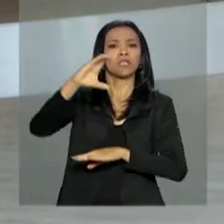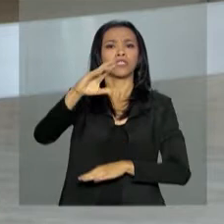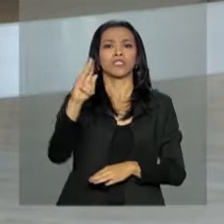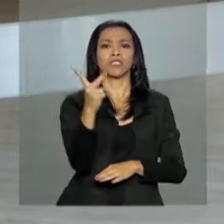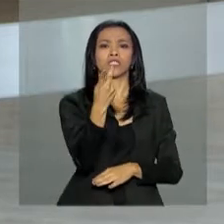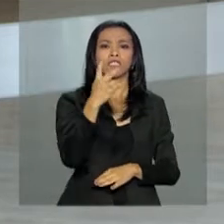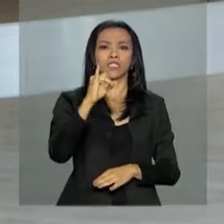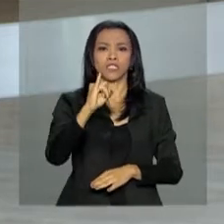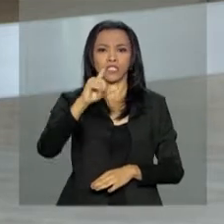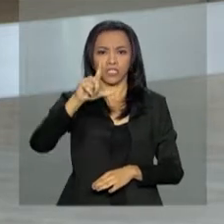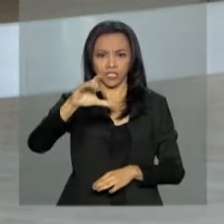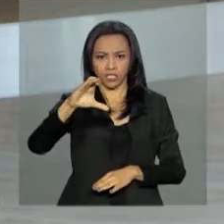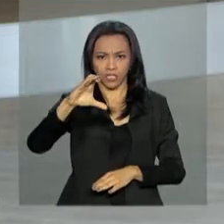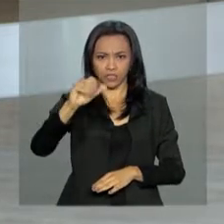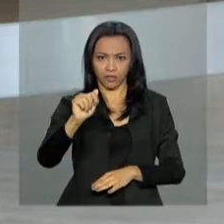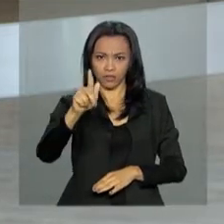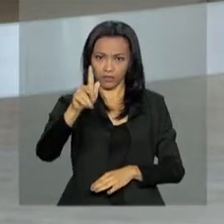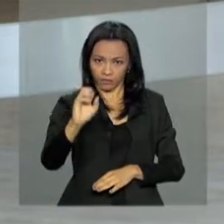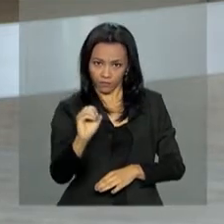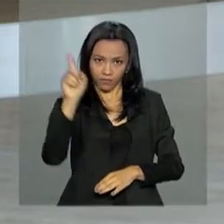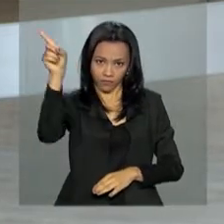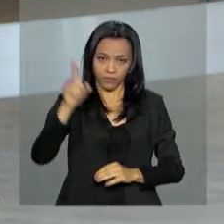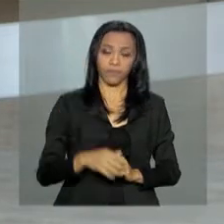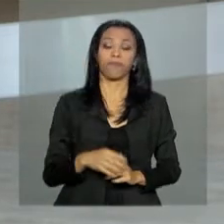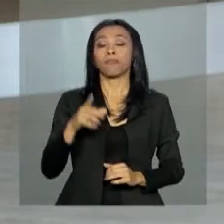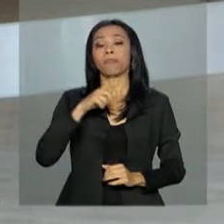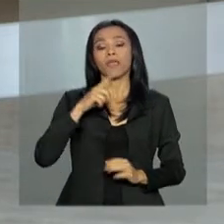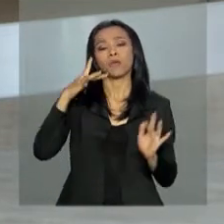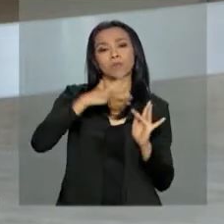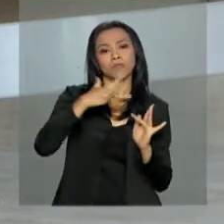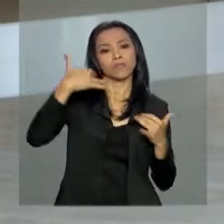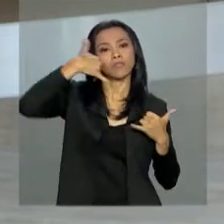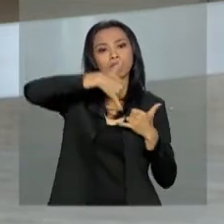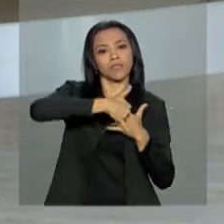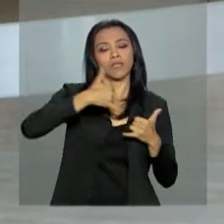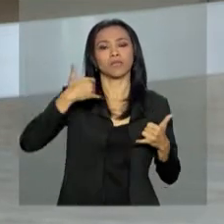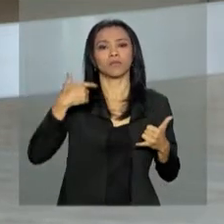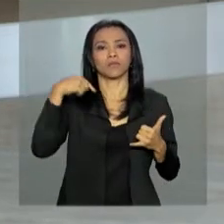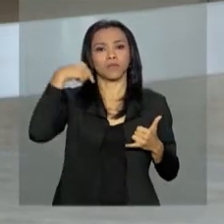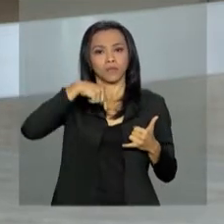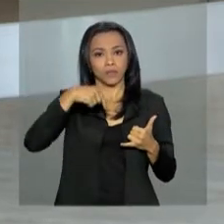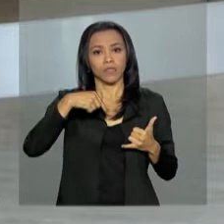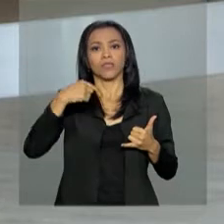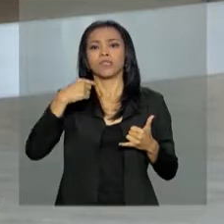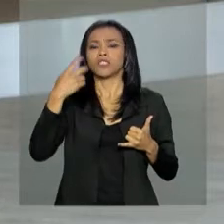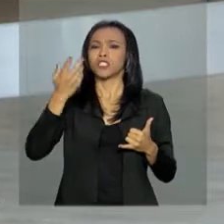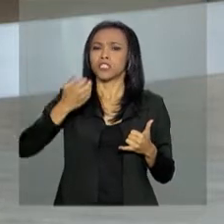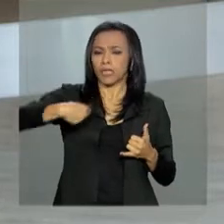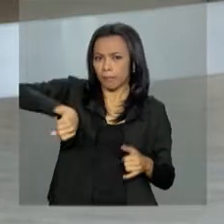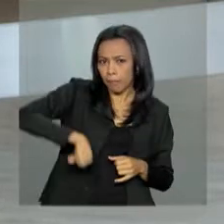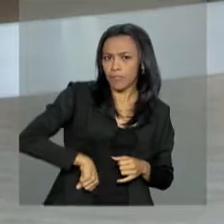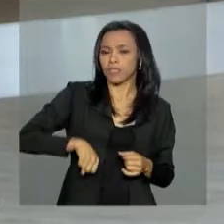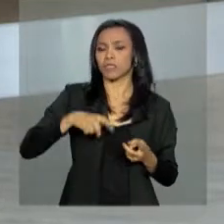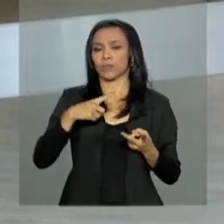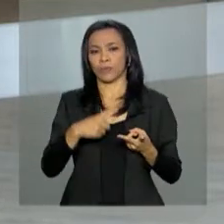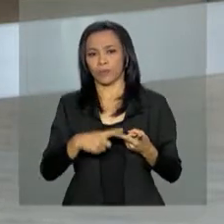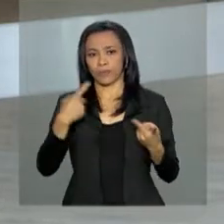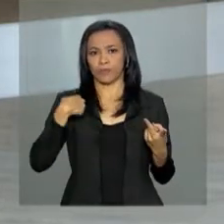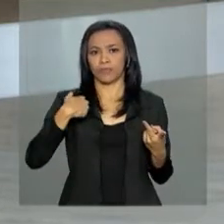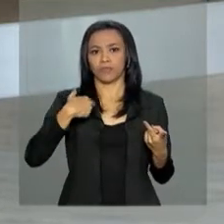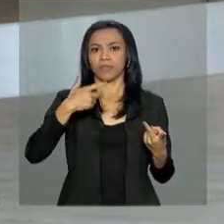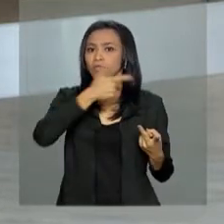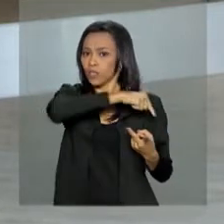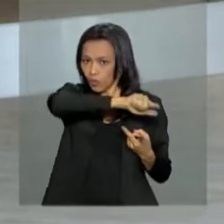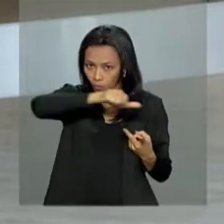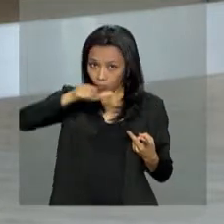uma reunião com a Rede Consular Brasileira na América do Norte, com a participação de embaixadores e de chefes de